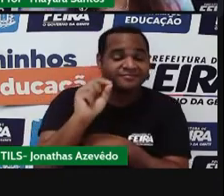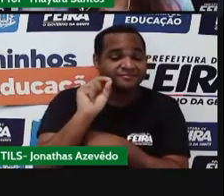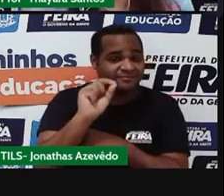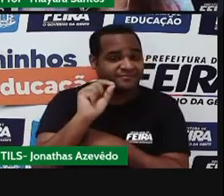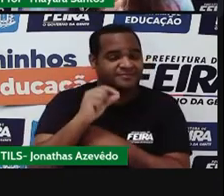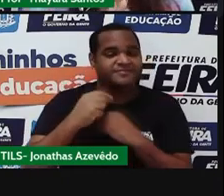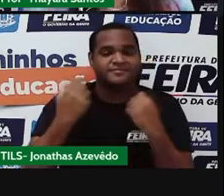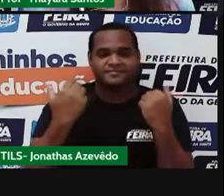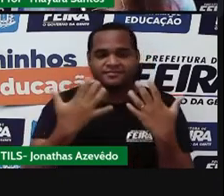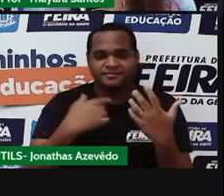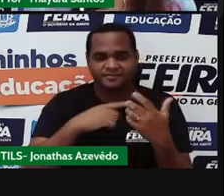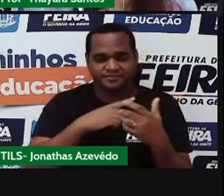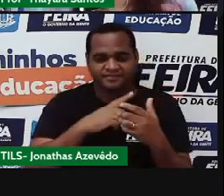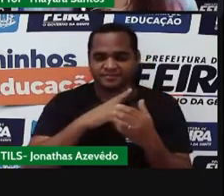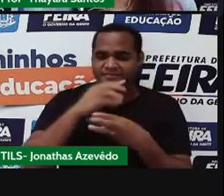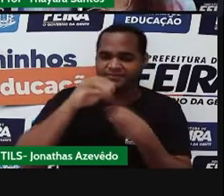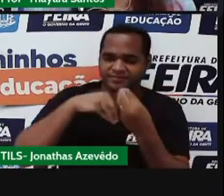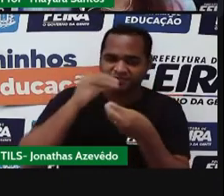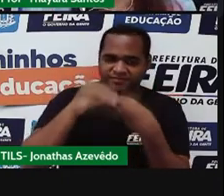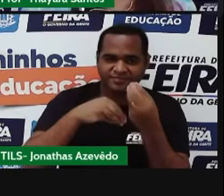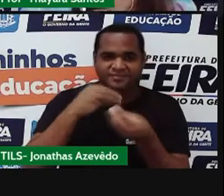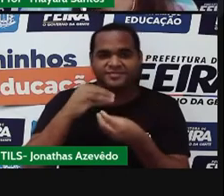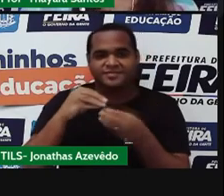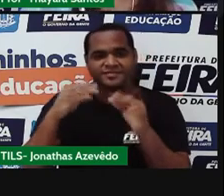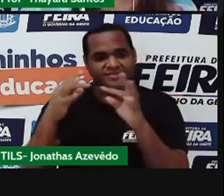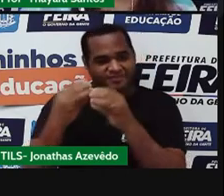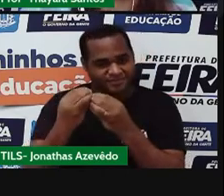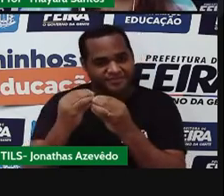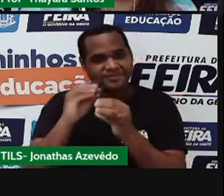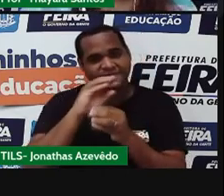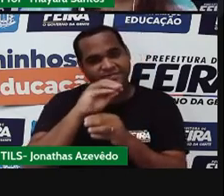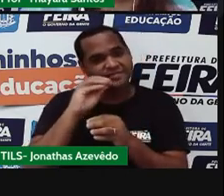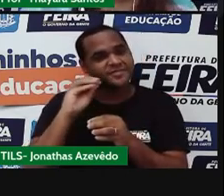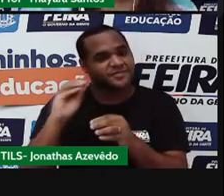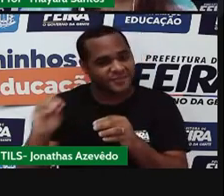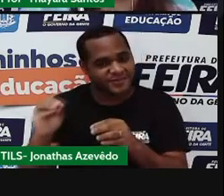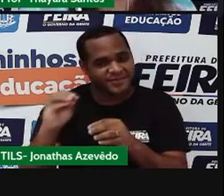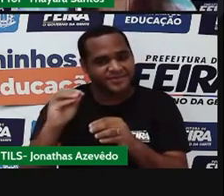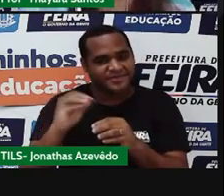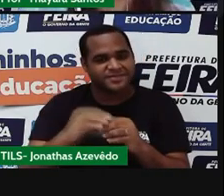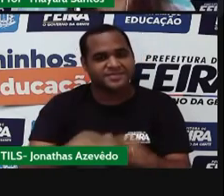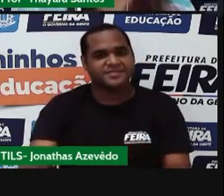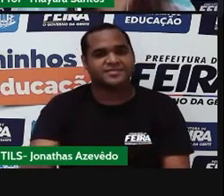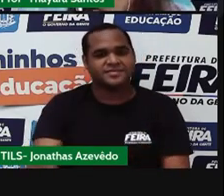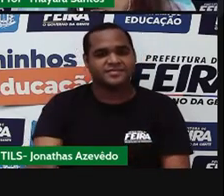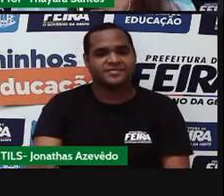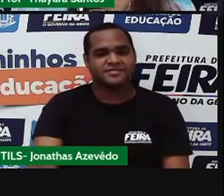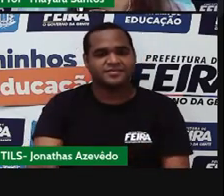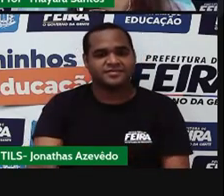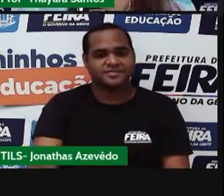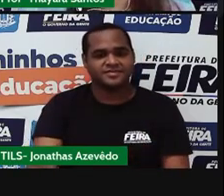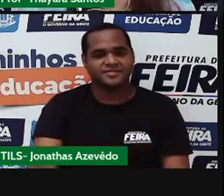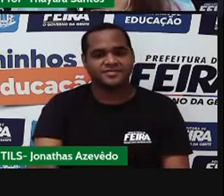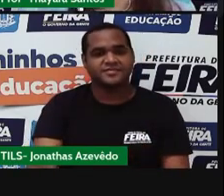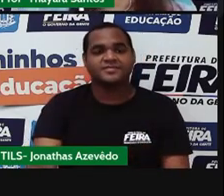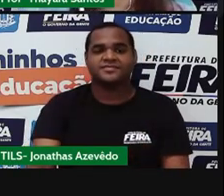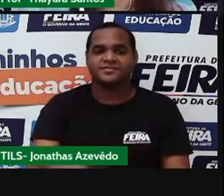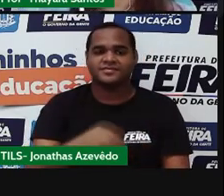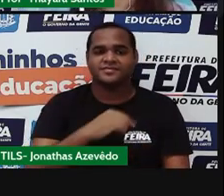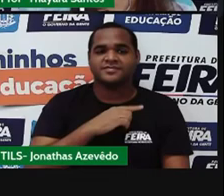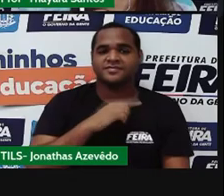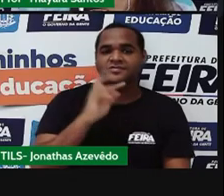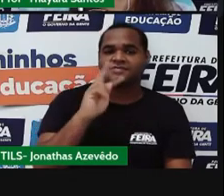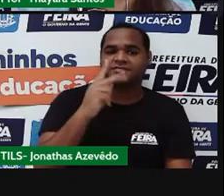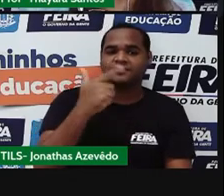Nesse caso, fica tudo misturado, parecendo ser a mesma coisa. Então a gente tem uma mistura homogênea. Aqui a gente tem o